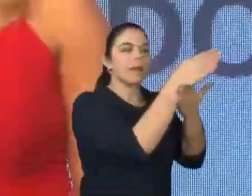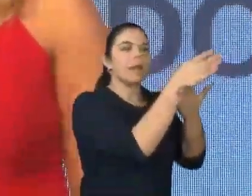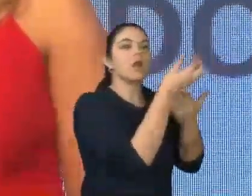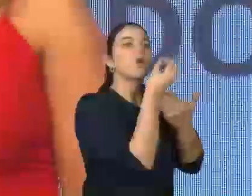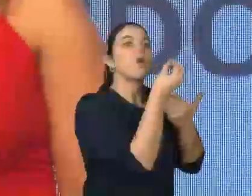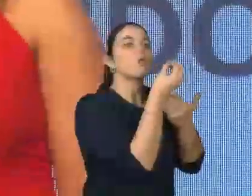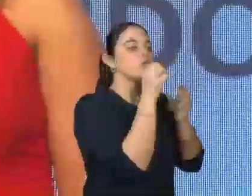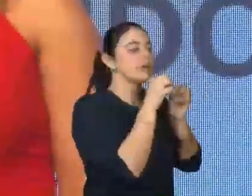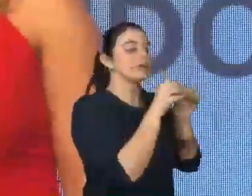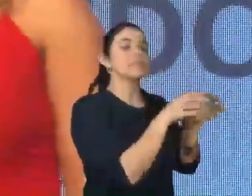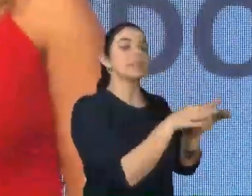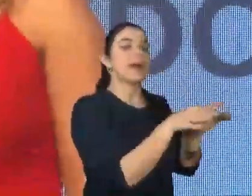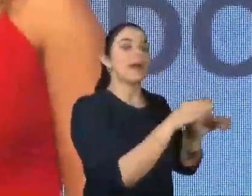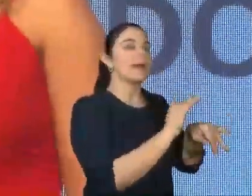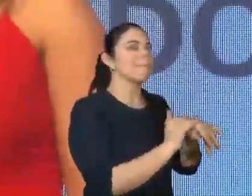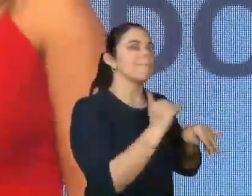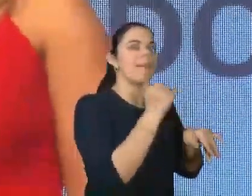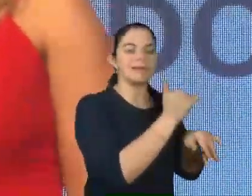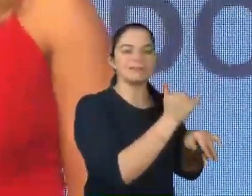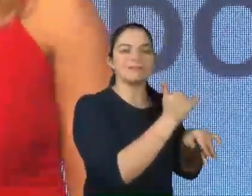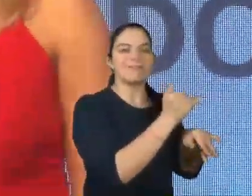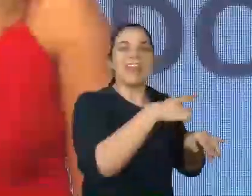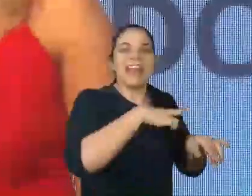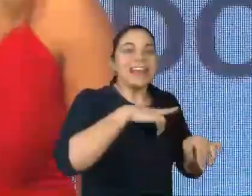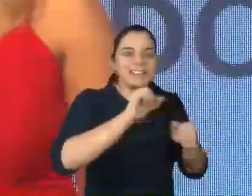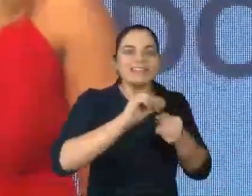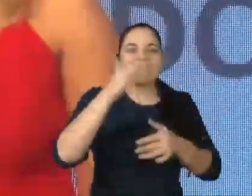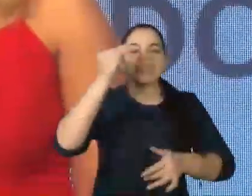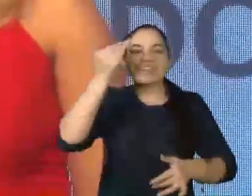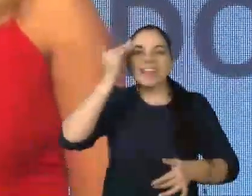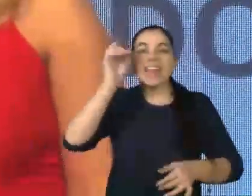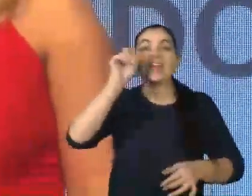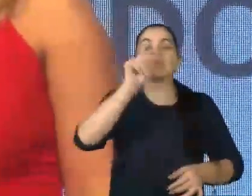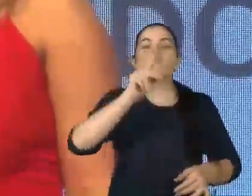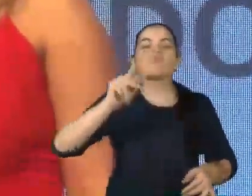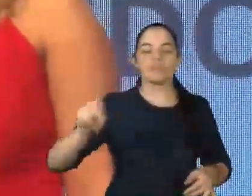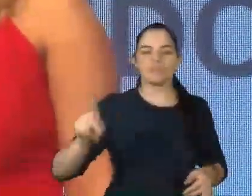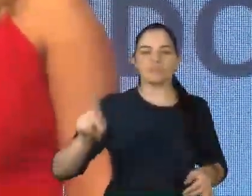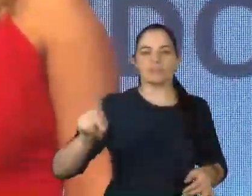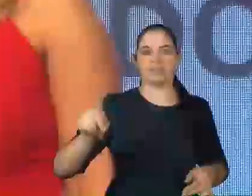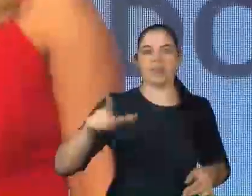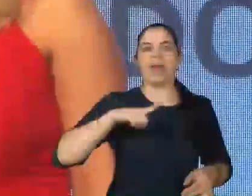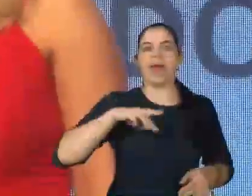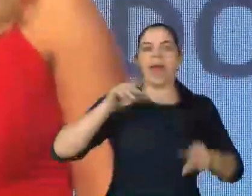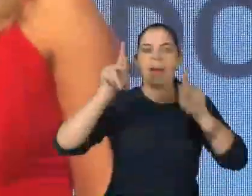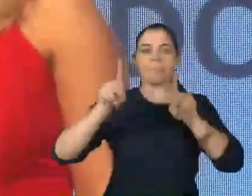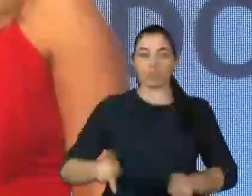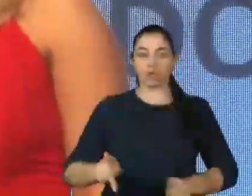como ensinar. E mais do que isso, a gente tem que entender que o professor, ele é a pessoa